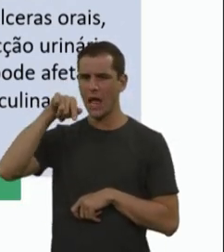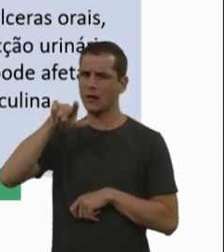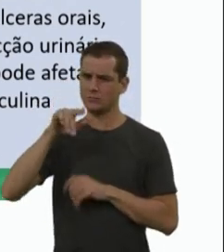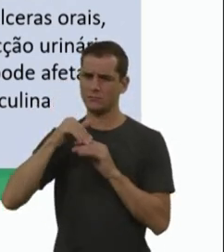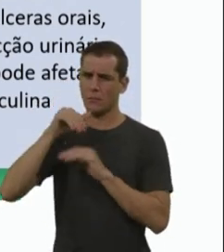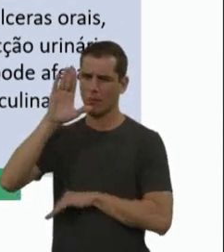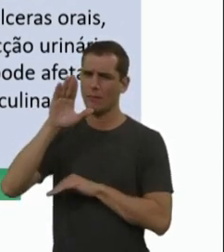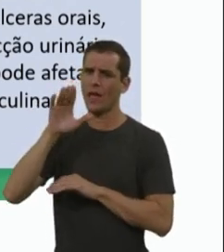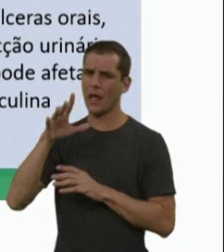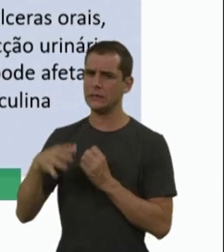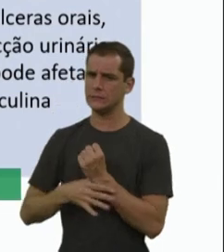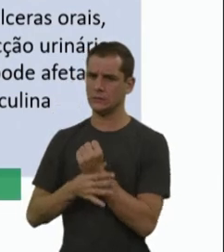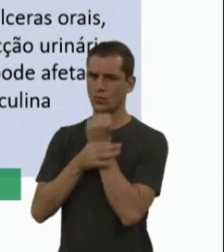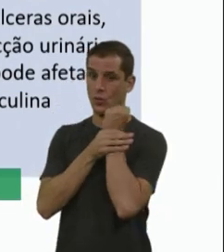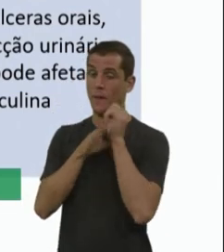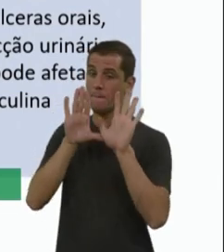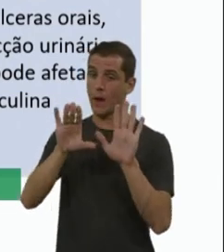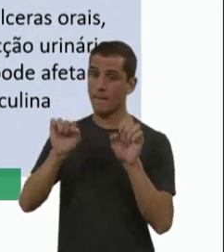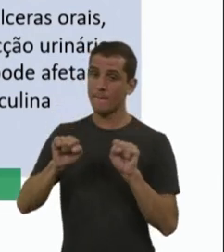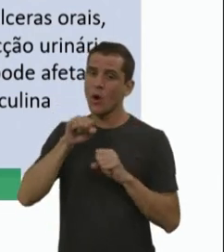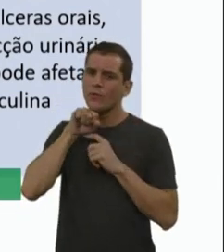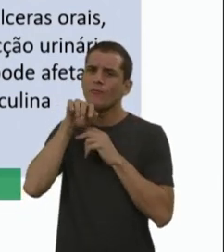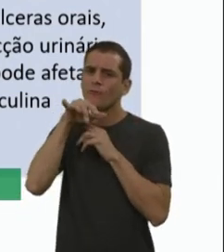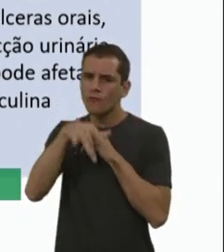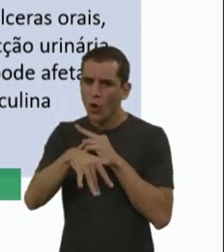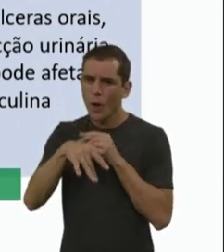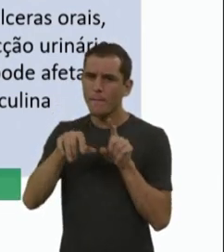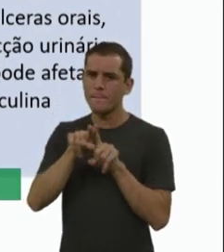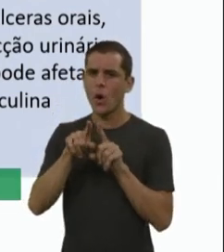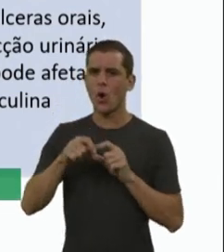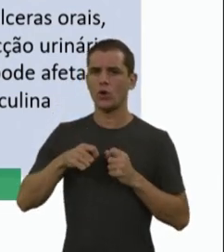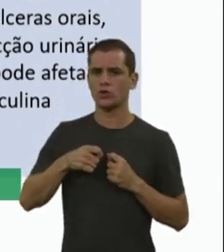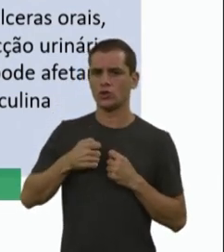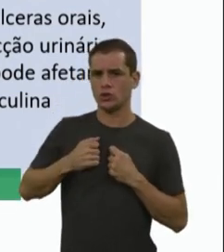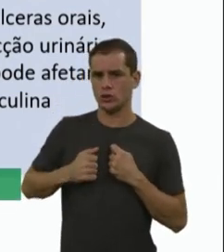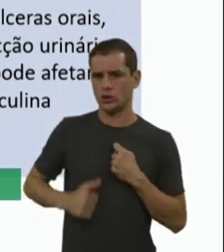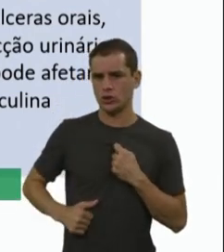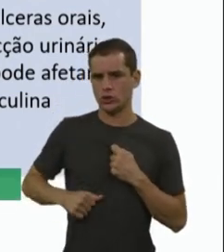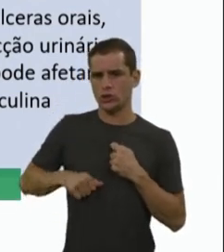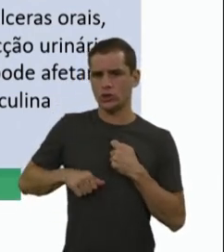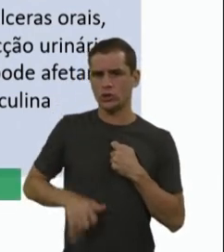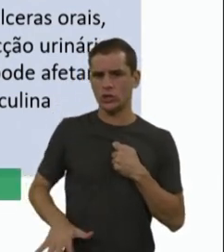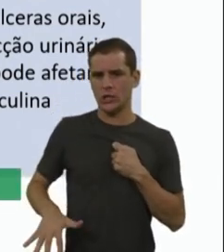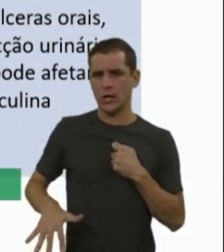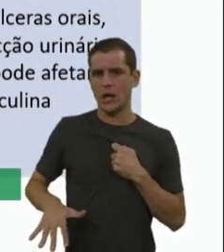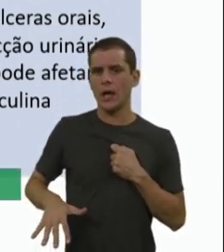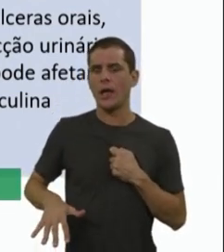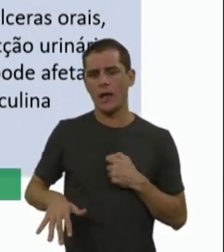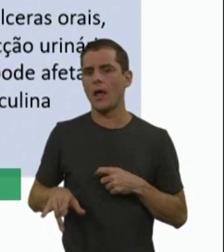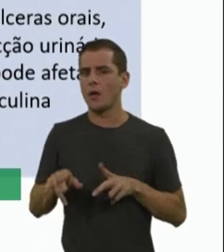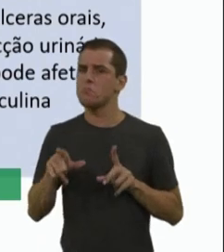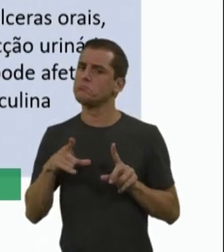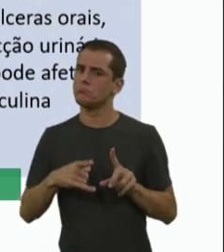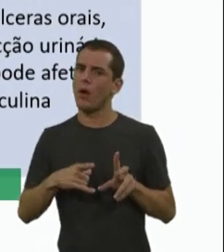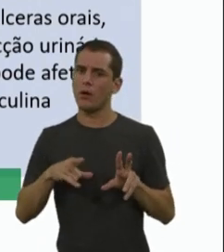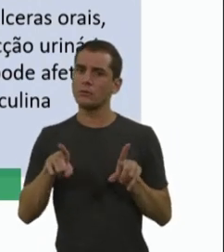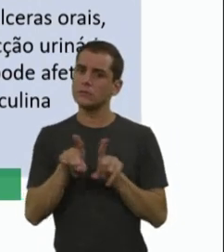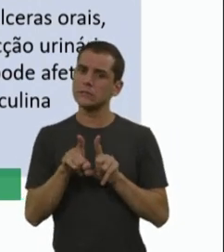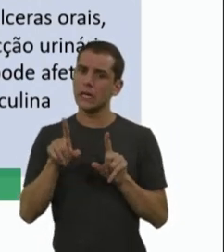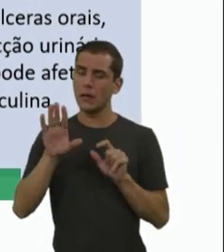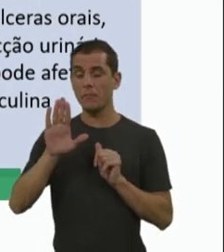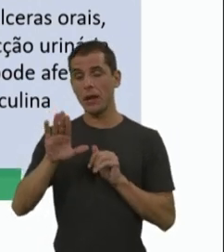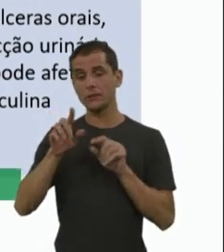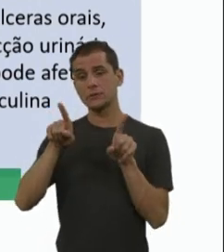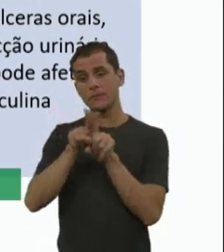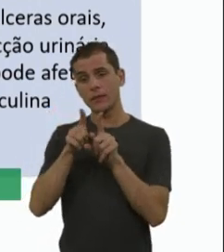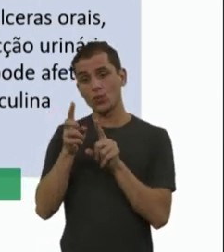vômitos, diarreia, mas geralmente é um efeito transitório, né, que vai melhorar com a continuidade do tratamento, os